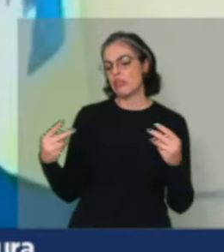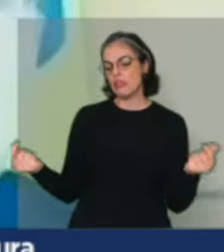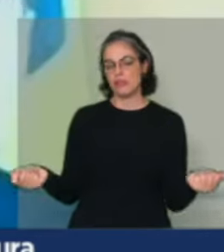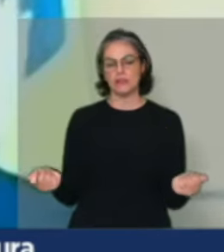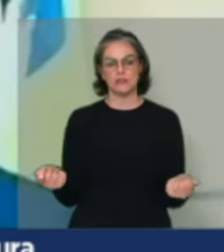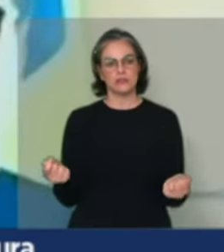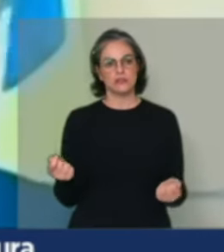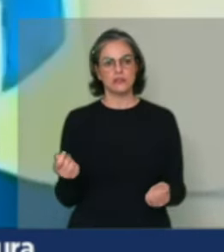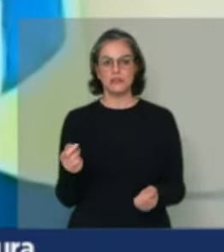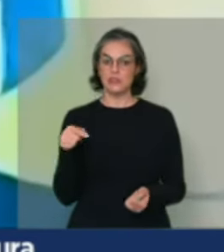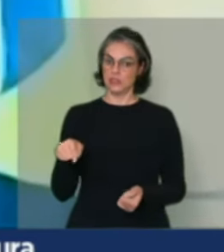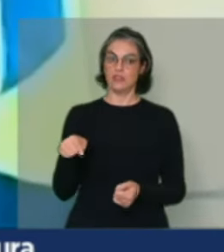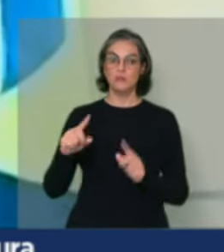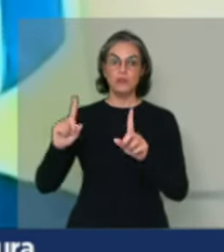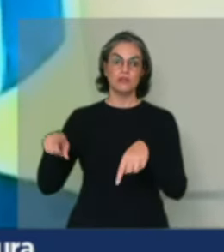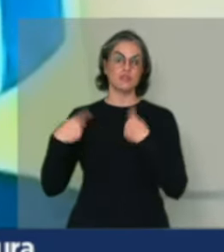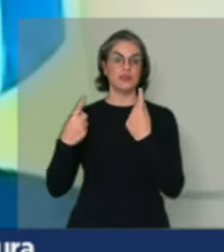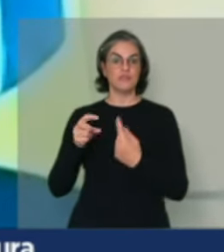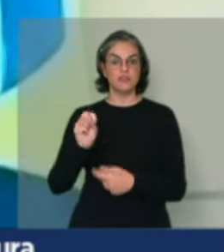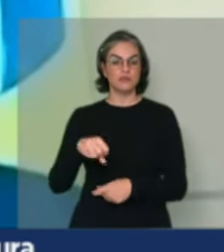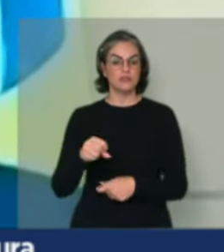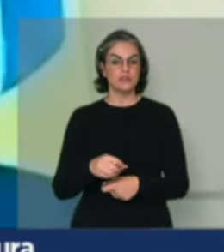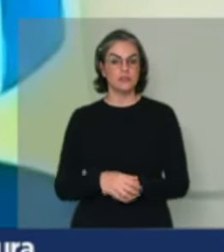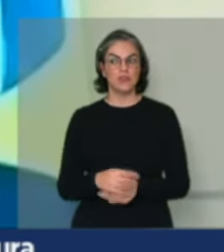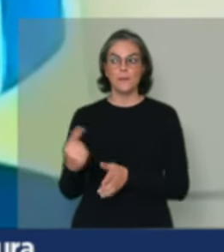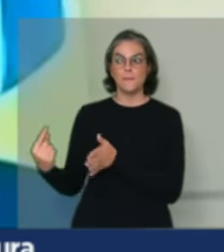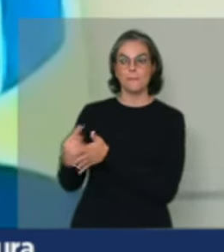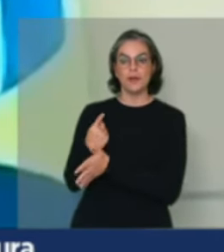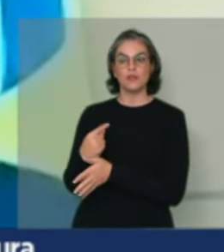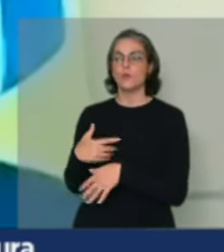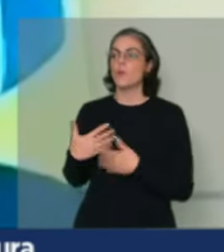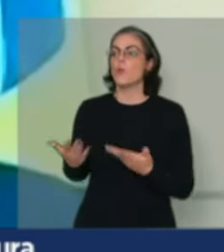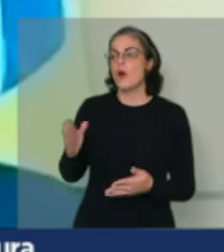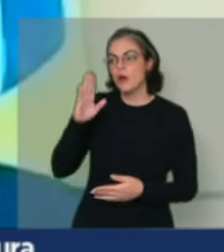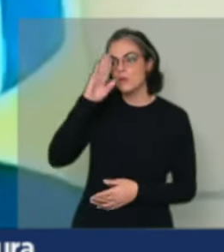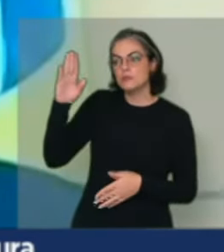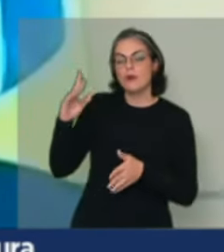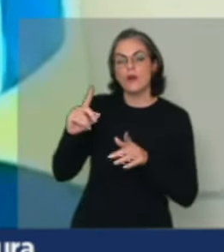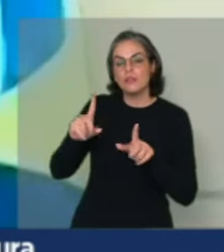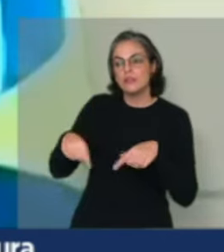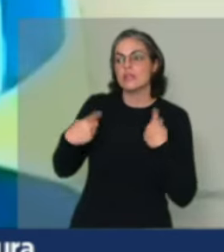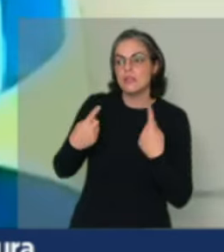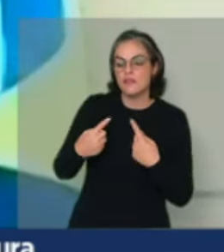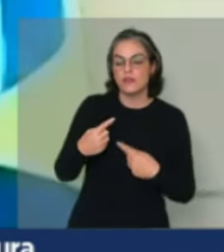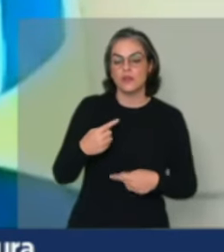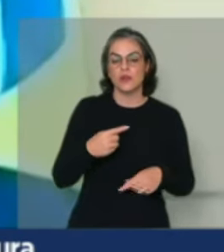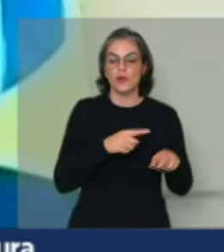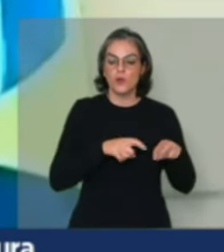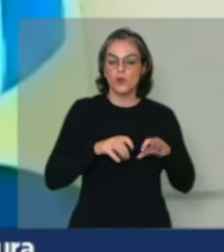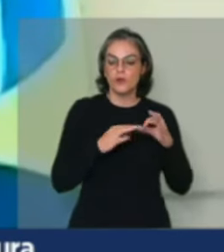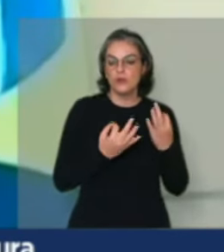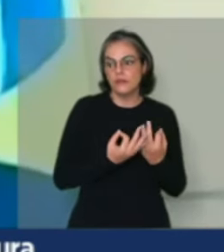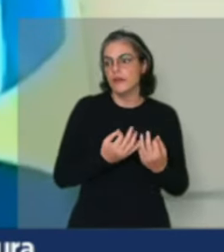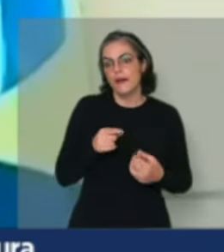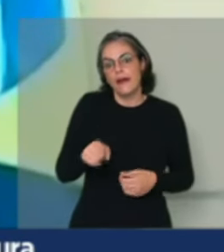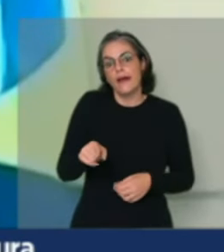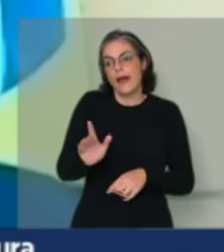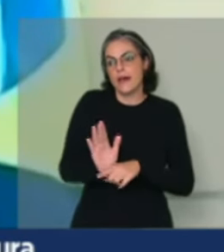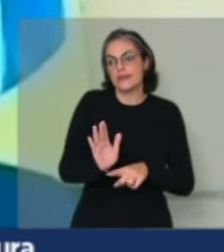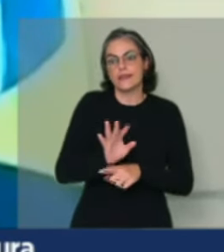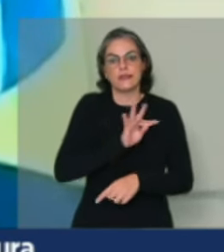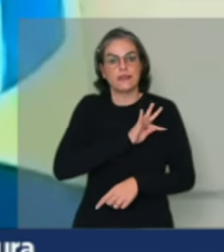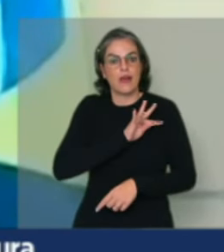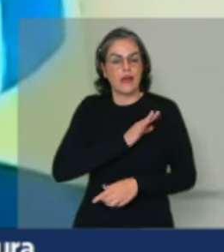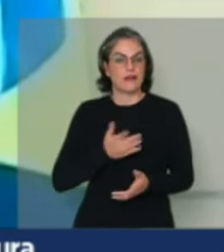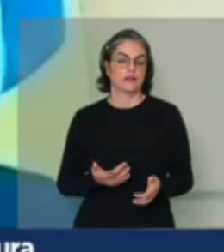grande desafio. Perguntaram para mim nesse tempo, quais são os grandes desafios da agricultura familiar? Um é esse, é o da Té. Nós precisamos